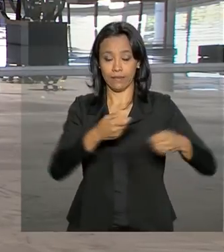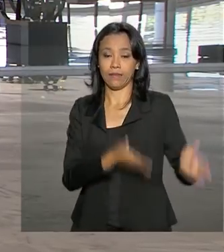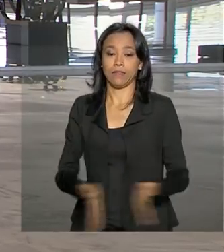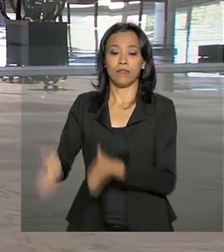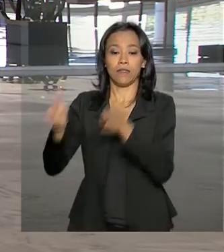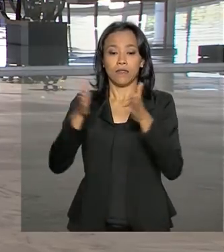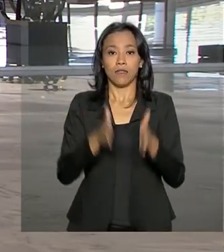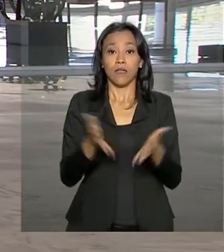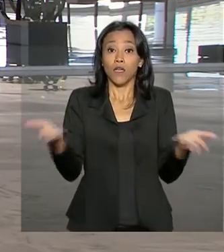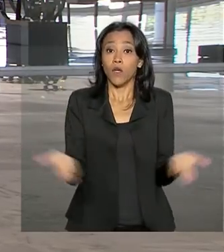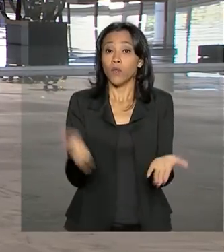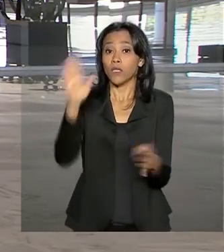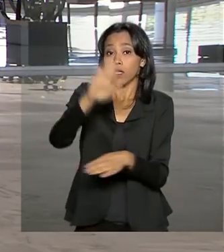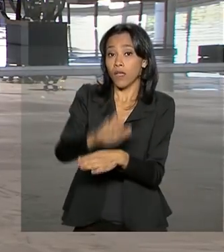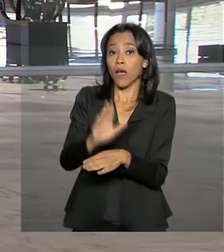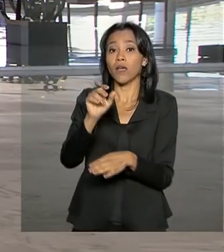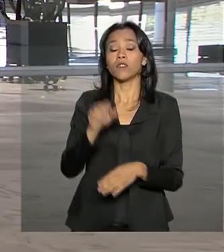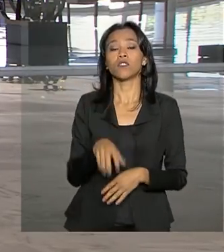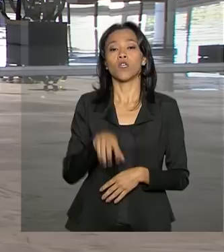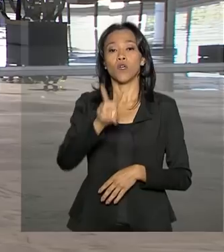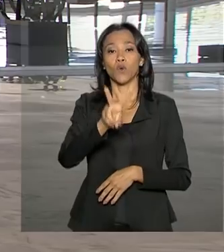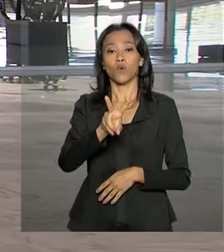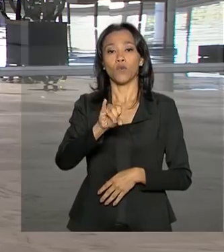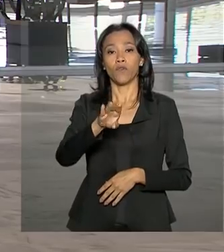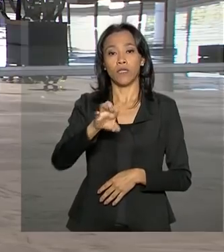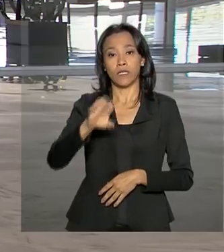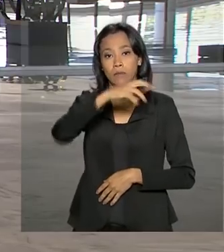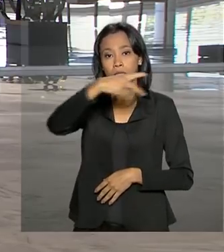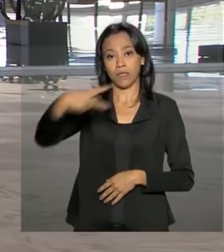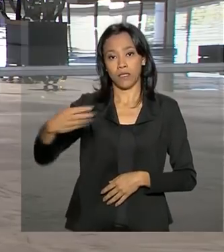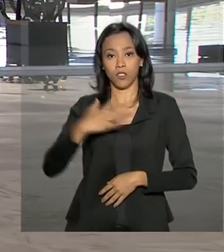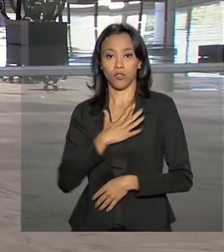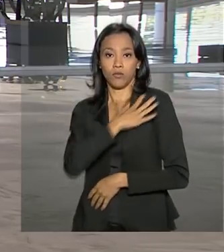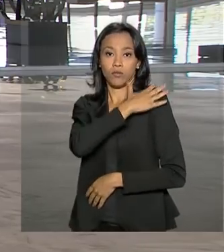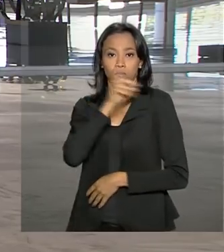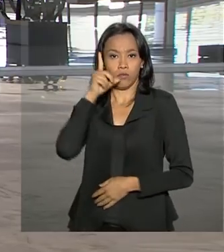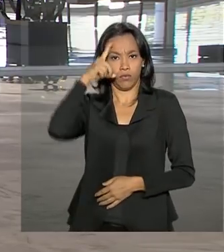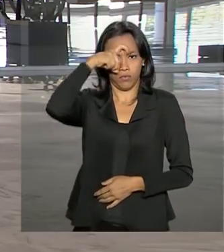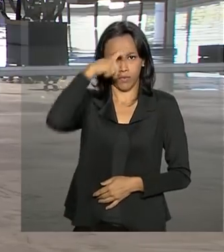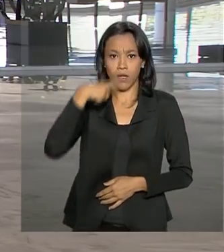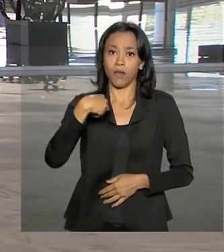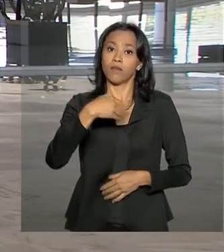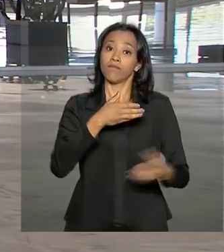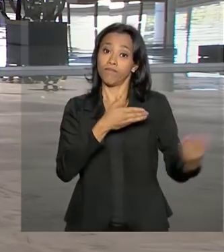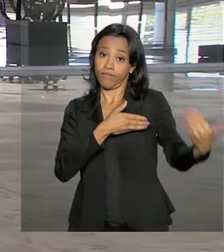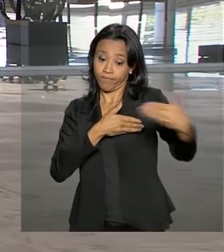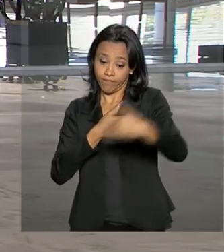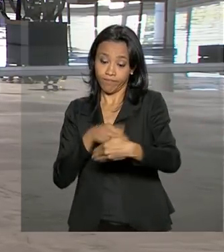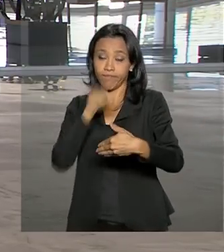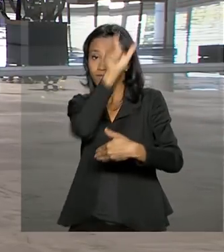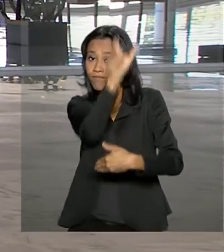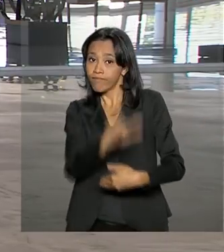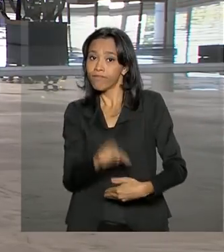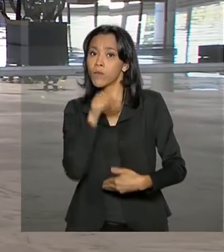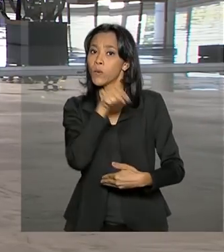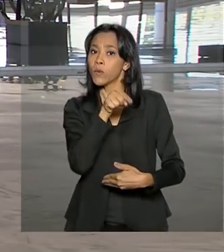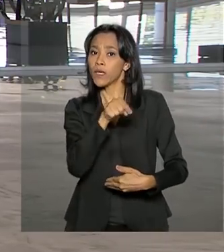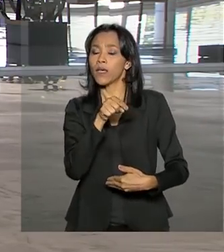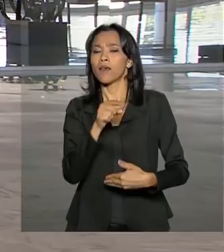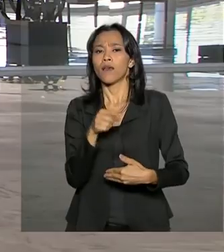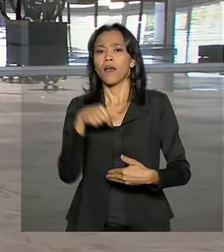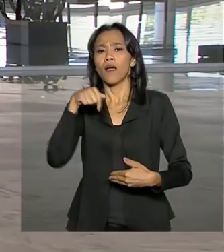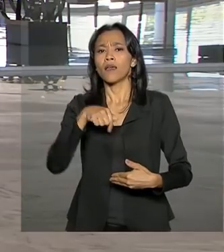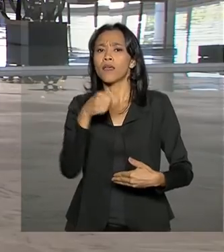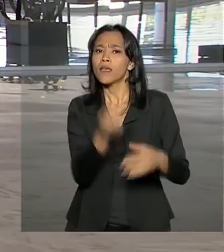tarde O vice-presidente Hamilton Mourão Recebe aqui no Palácio do Planalto Miguel Nagib Criador do movimento